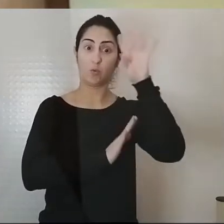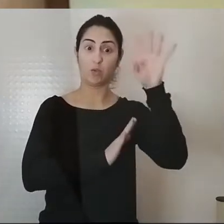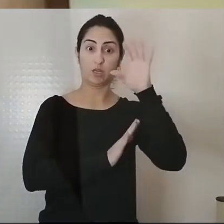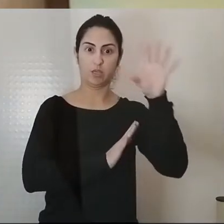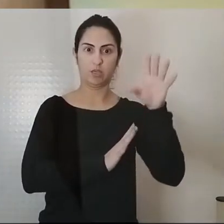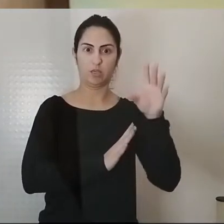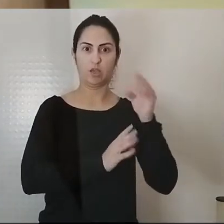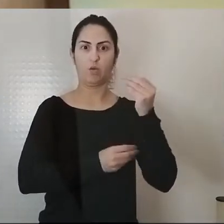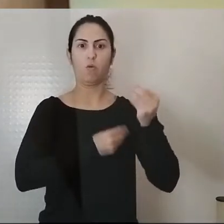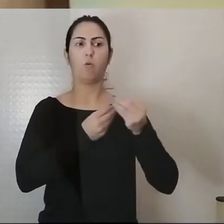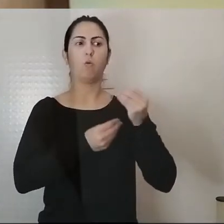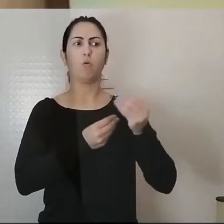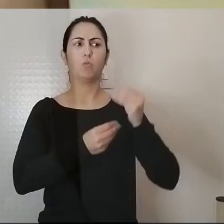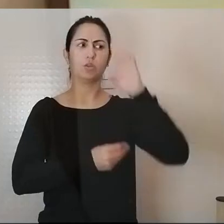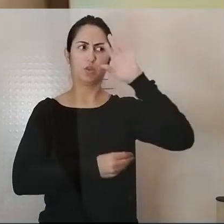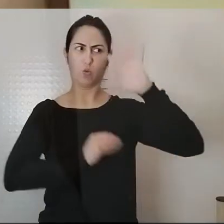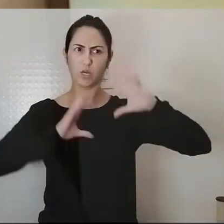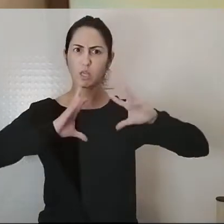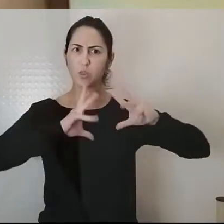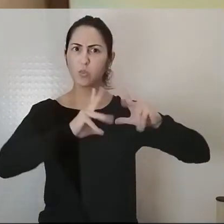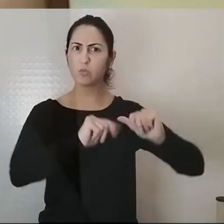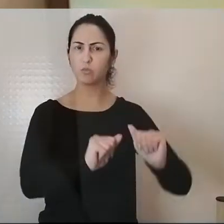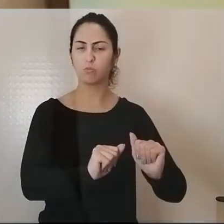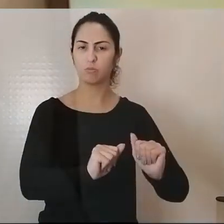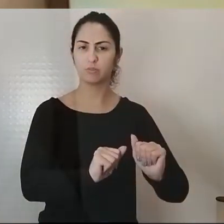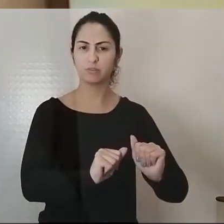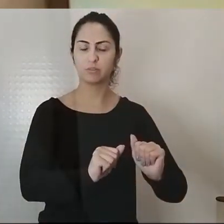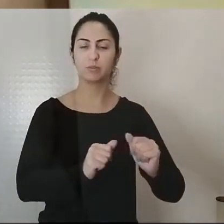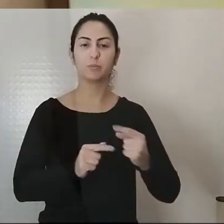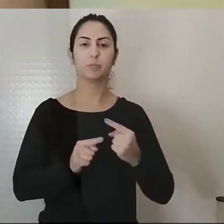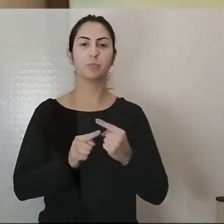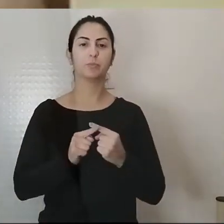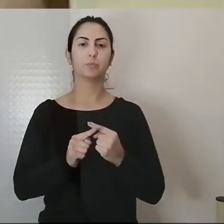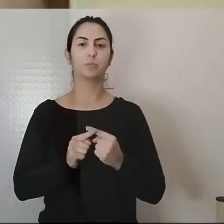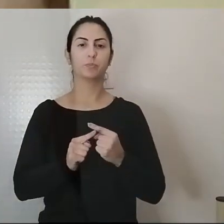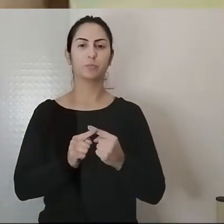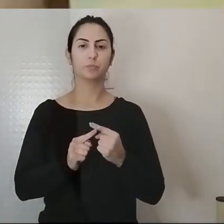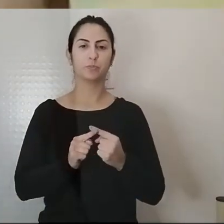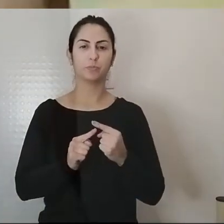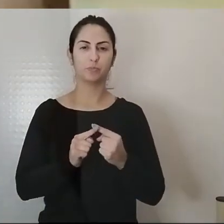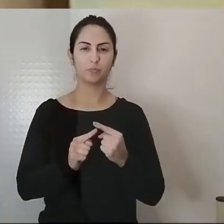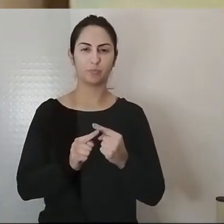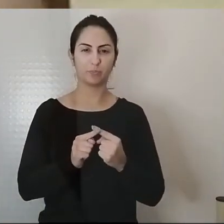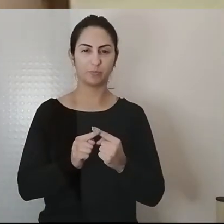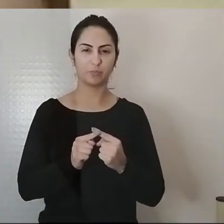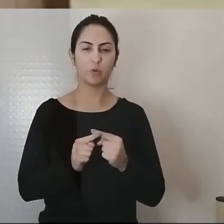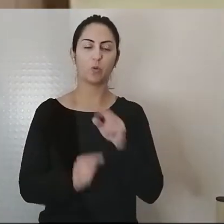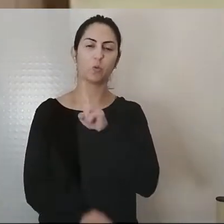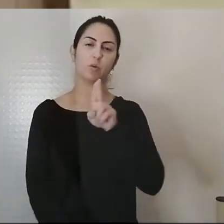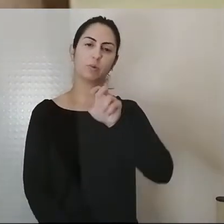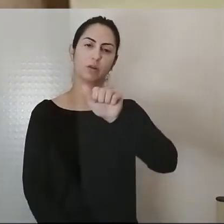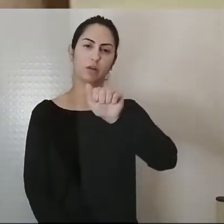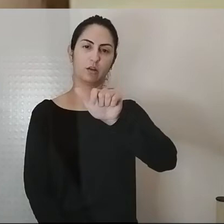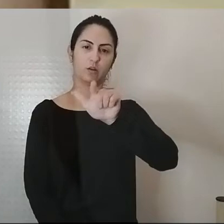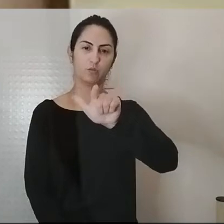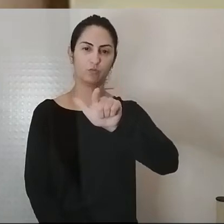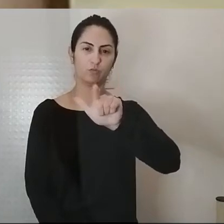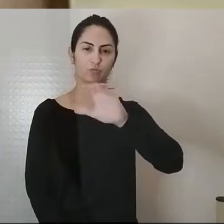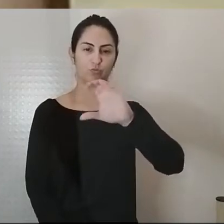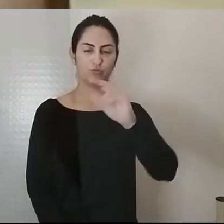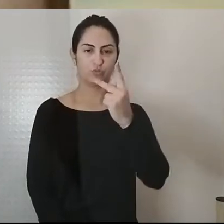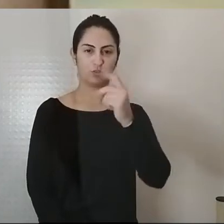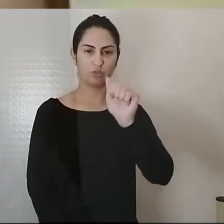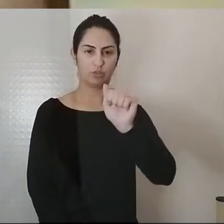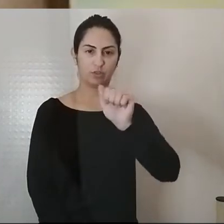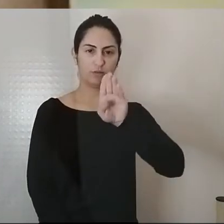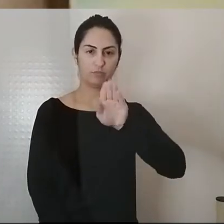exterioridade total, que a insurgência de chamados Al-Shabaab teve origem